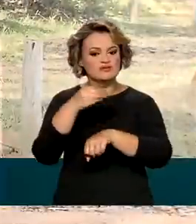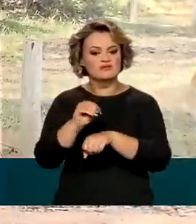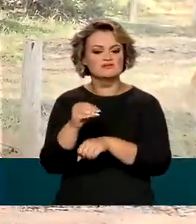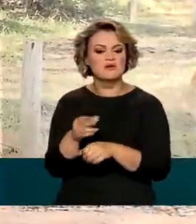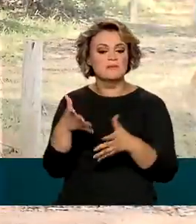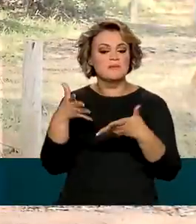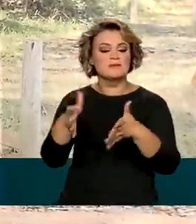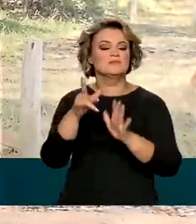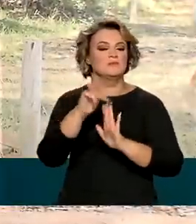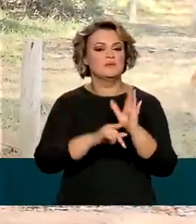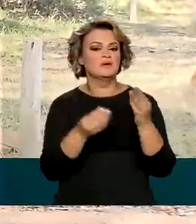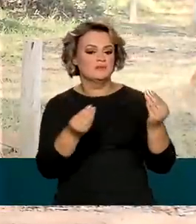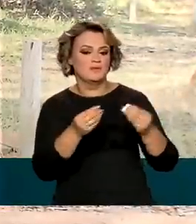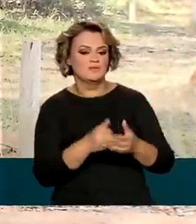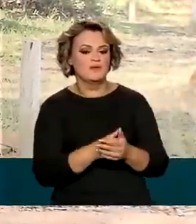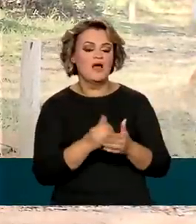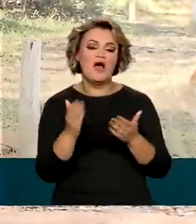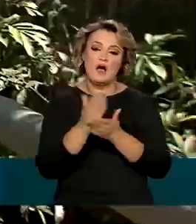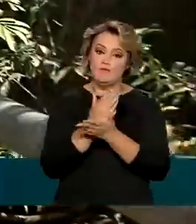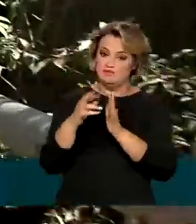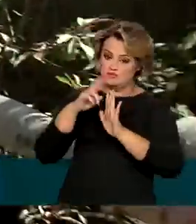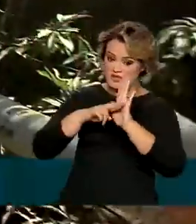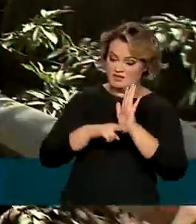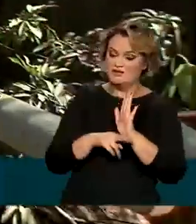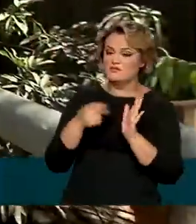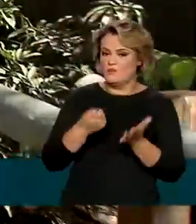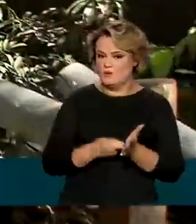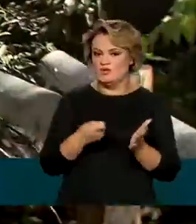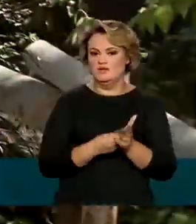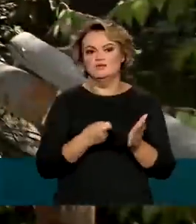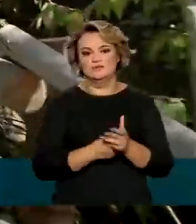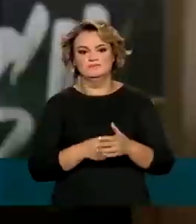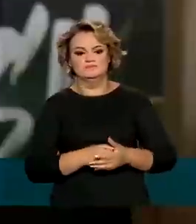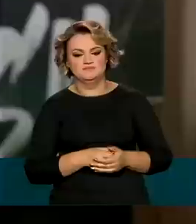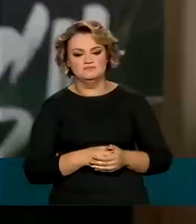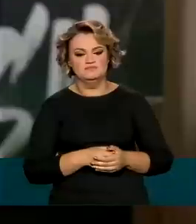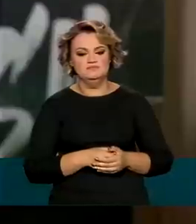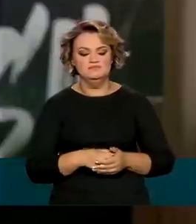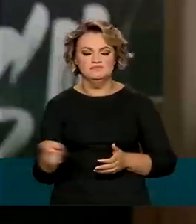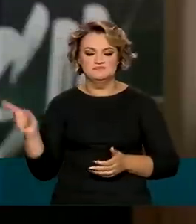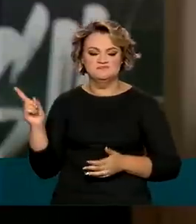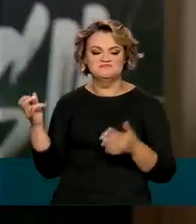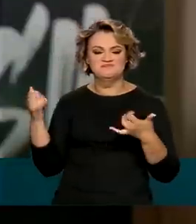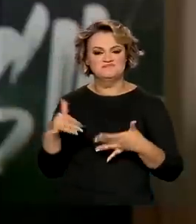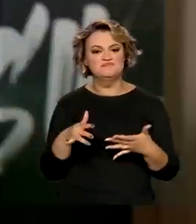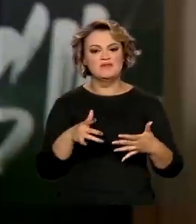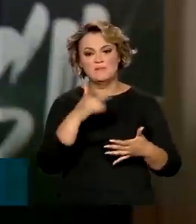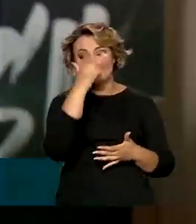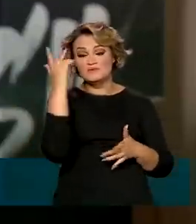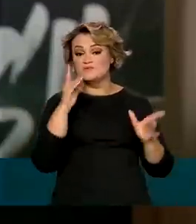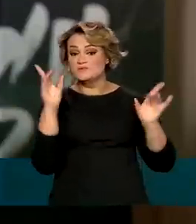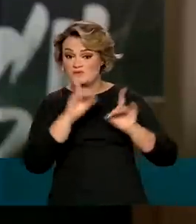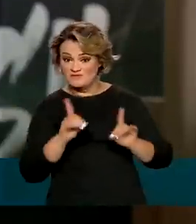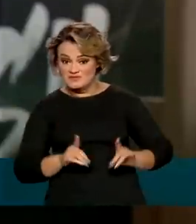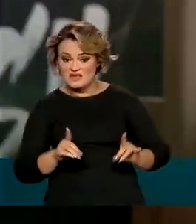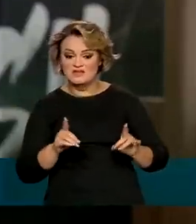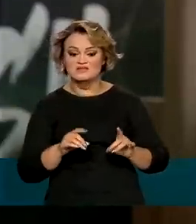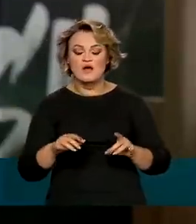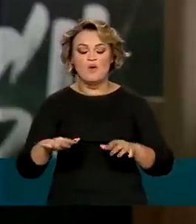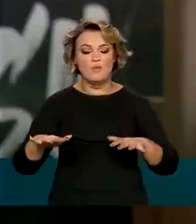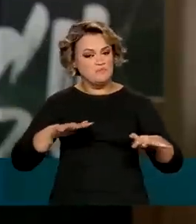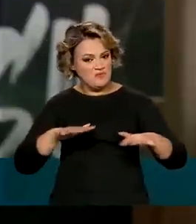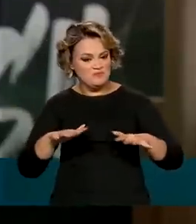participar do programa. Algumas regras são obrigatórias. Permitir que pessoas com deficiência e